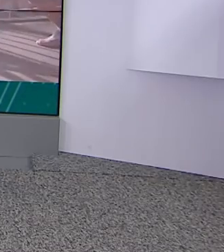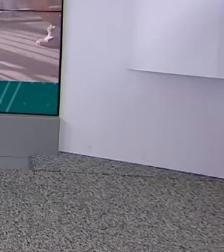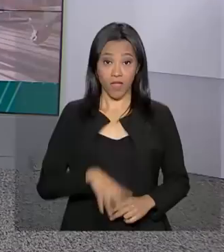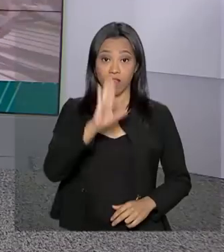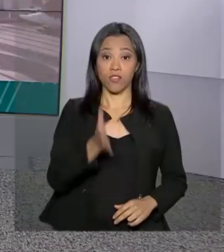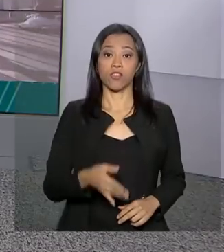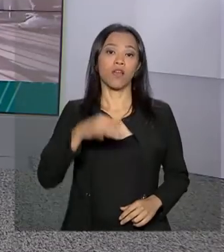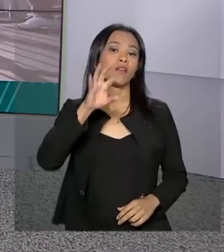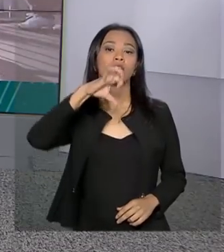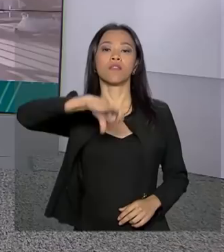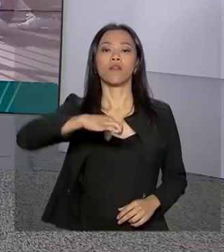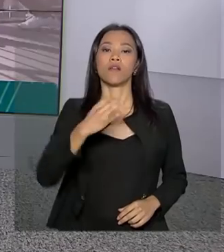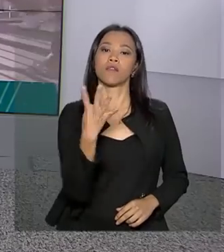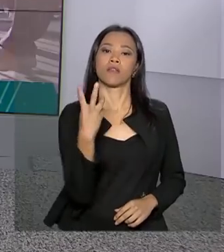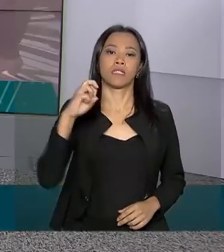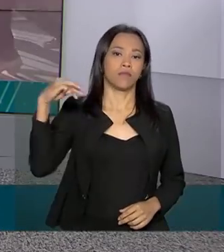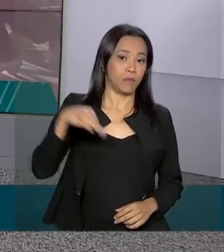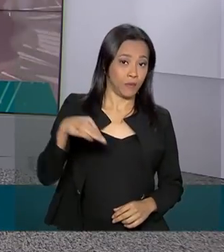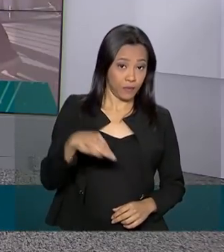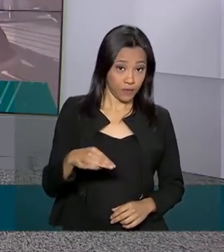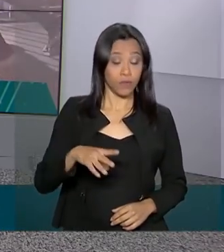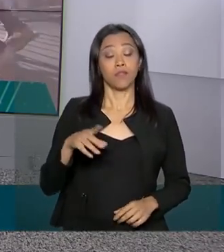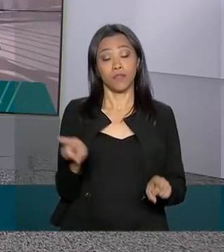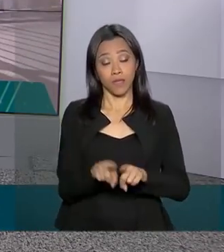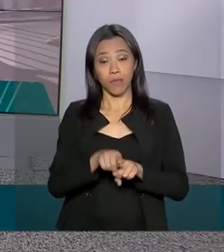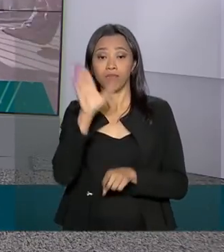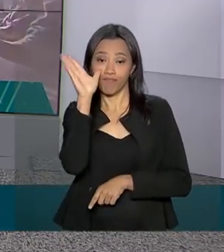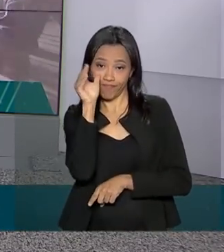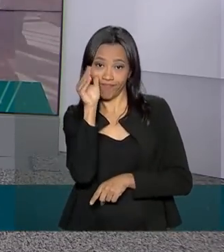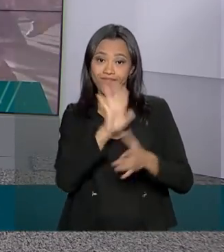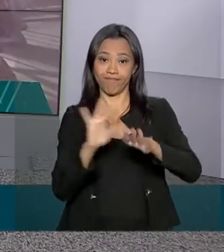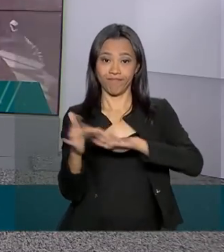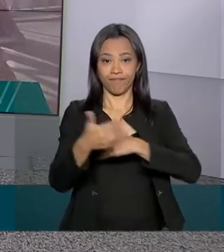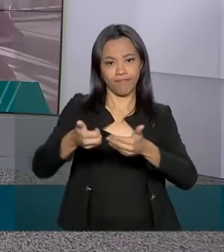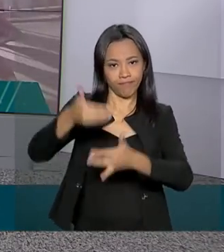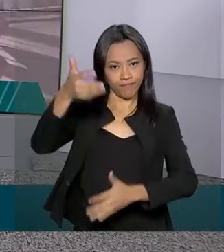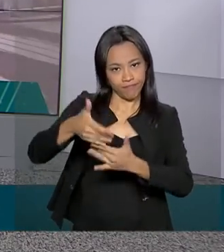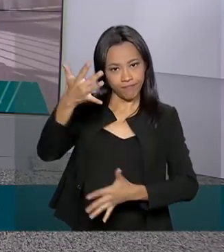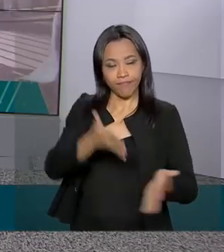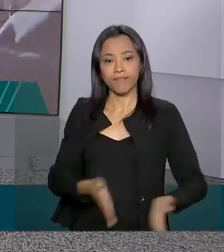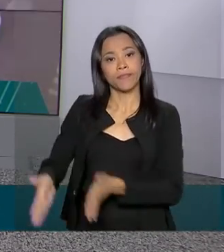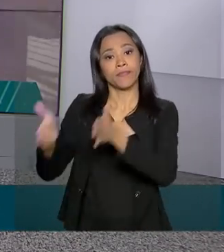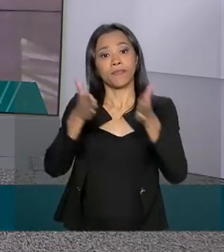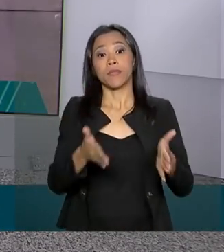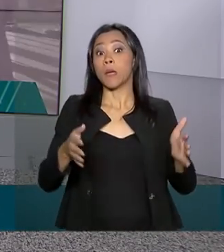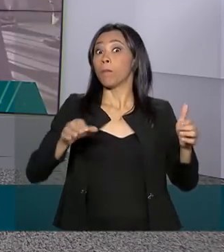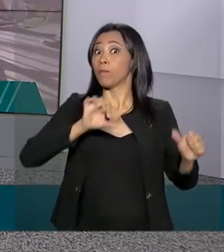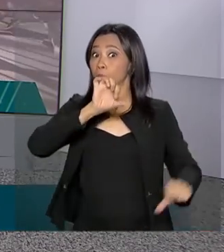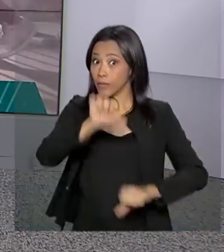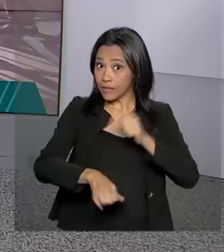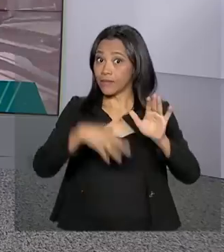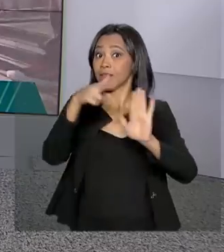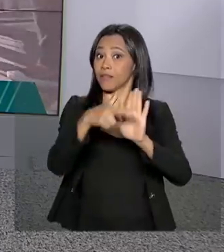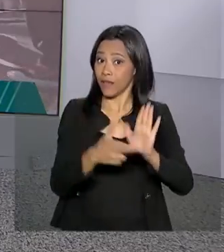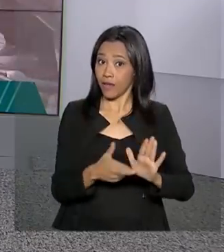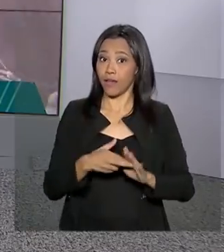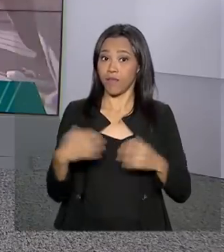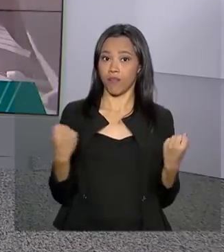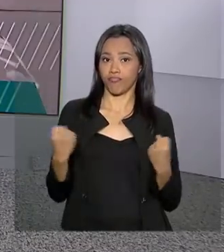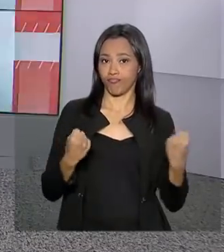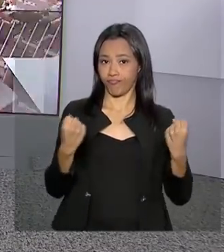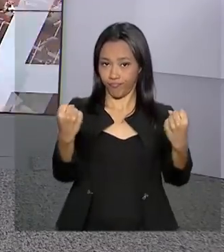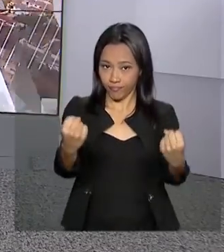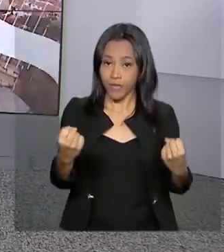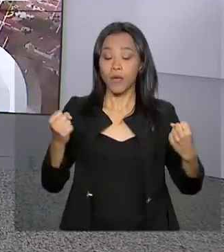São 9 horas e 45 minutos, estamos ao vivo também pelas nossas redes sociais. Vem aí mudanças para os motoristas. O presidente